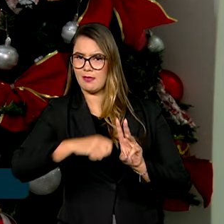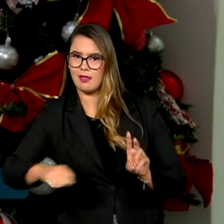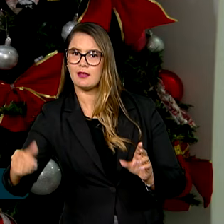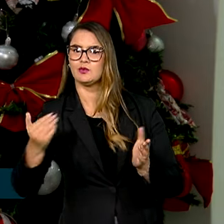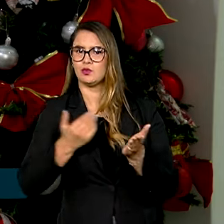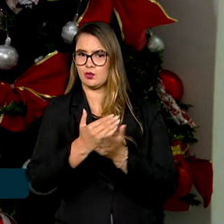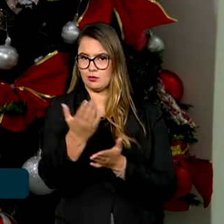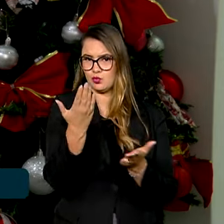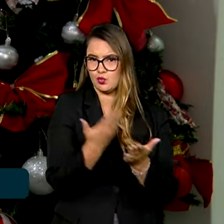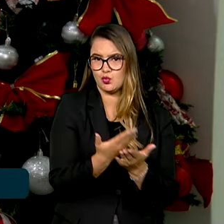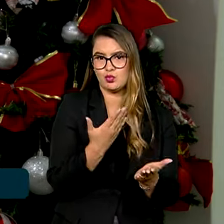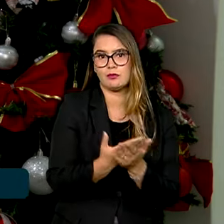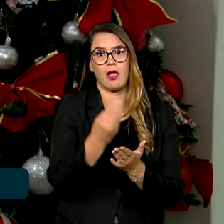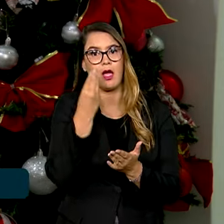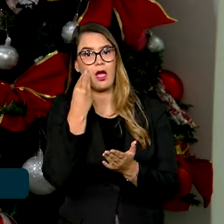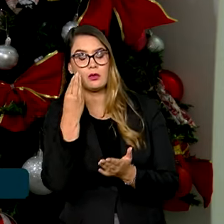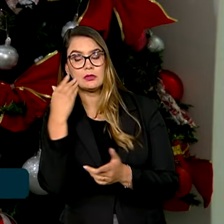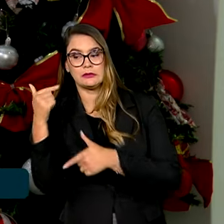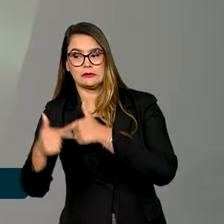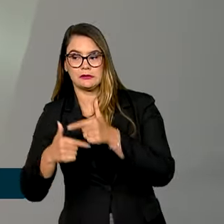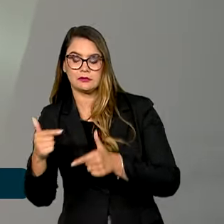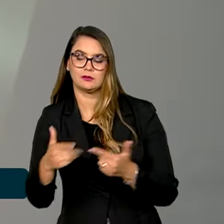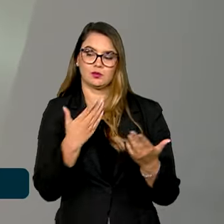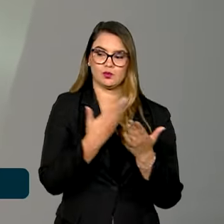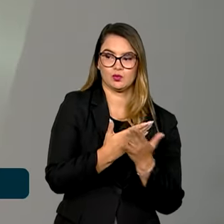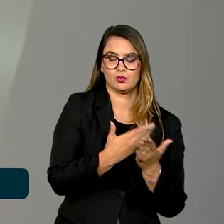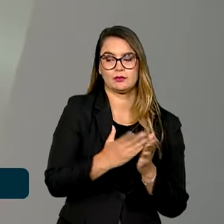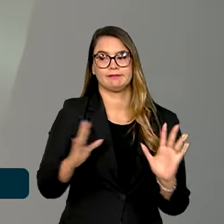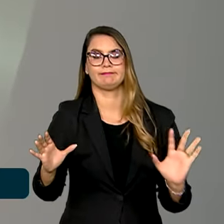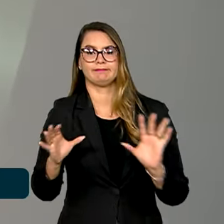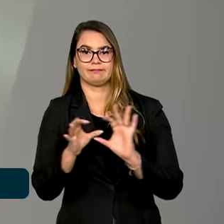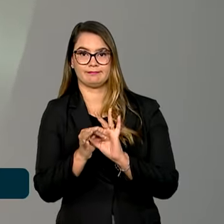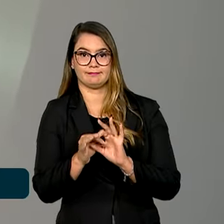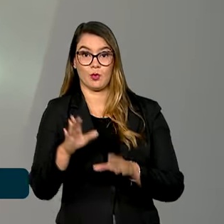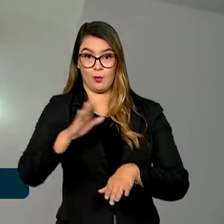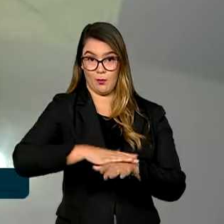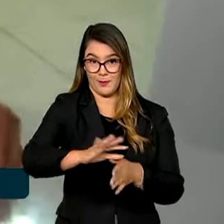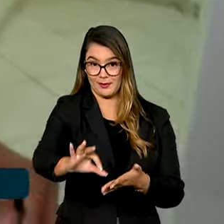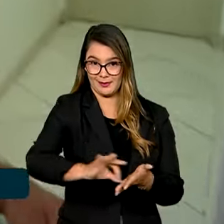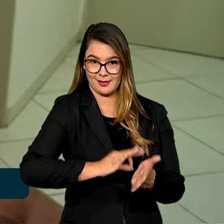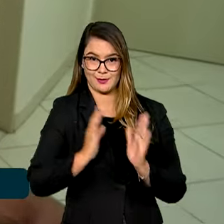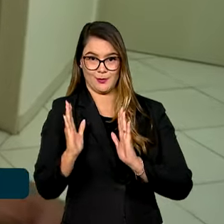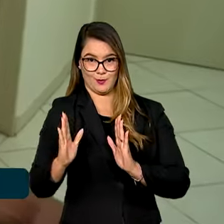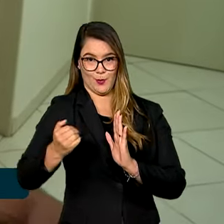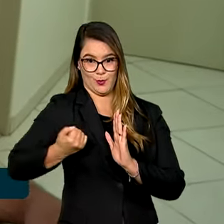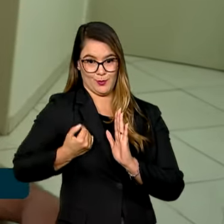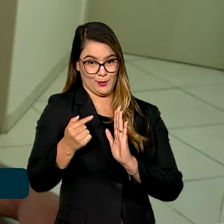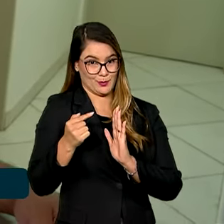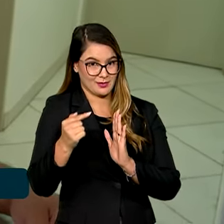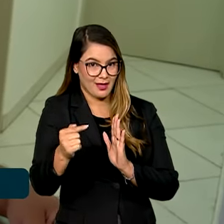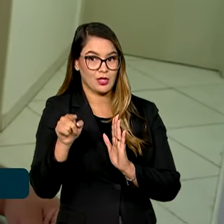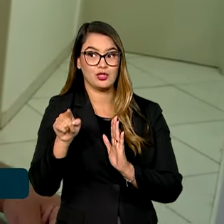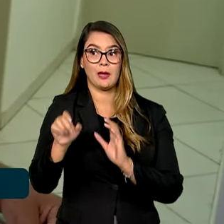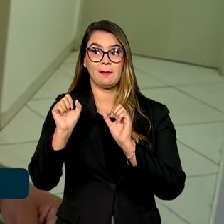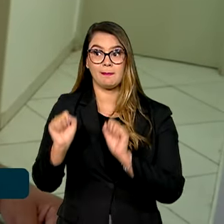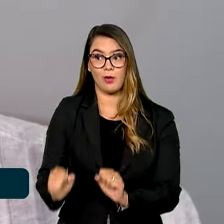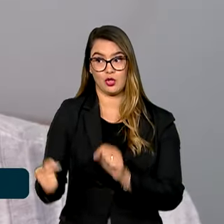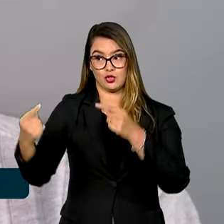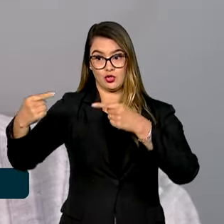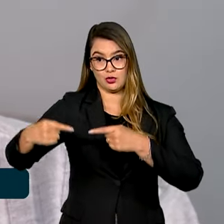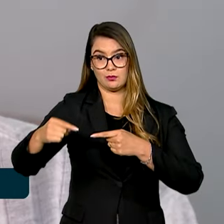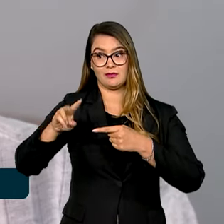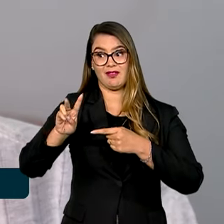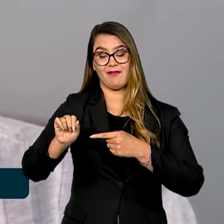e tento conciliar com o meu trabalho. Ao fazer a inscrição para o bloco 7, Lucas só vai poder disputar as